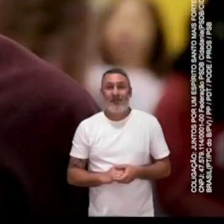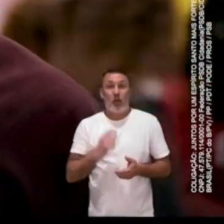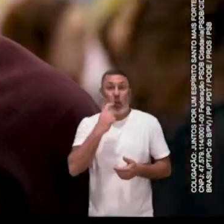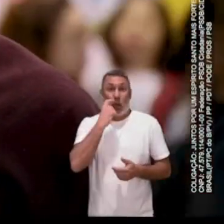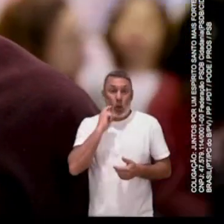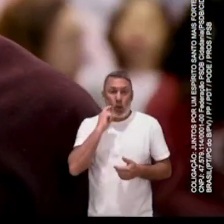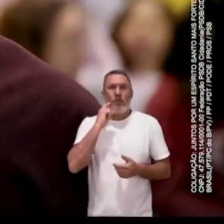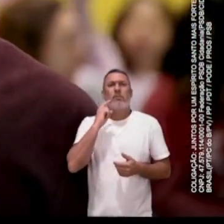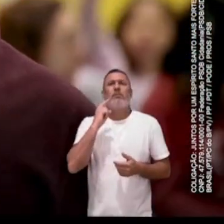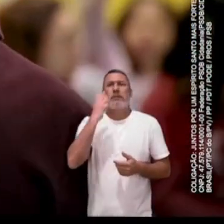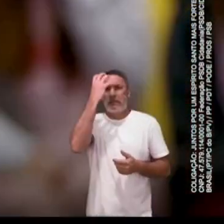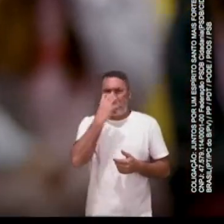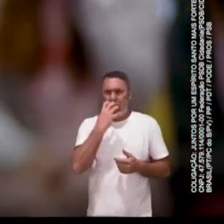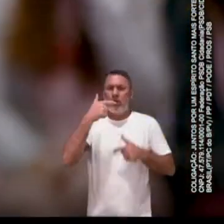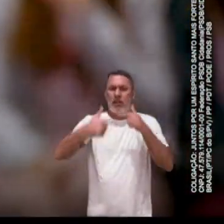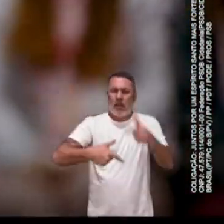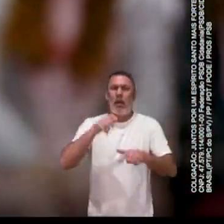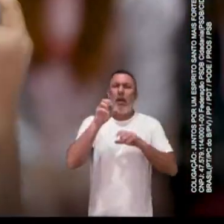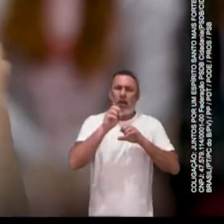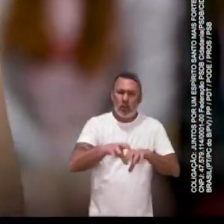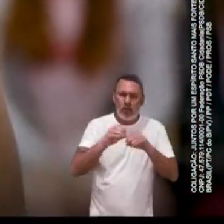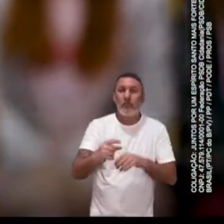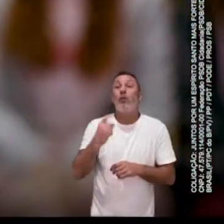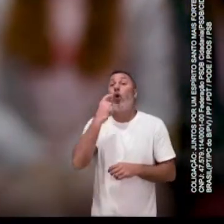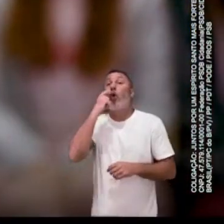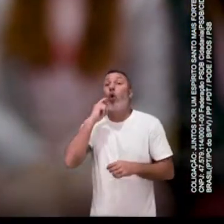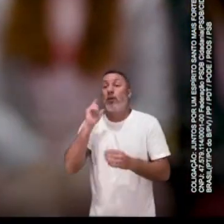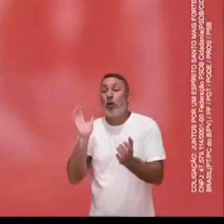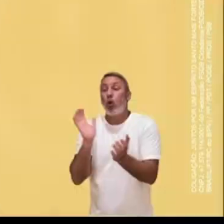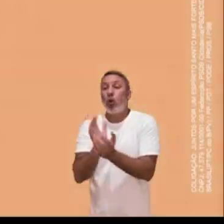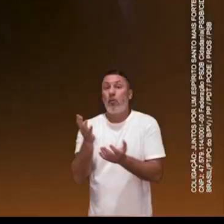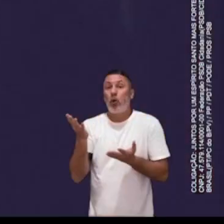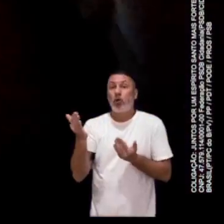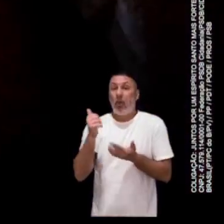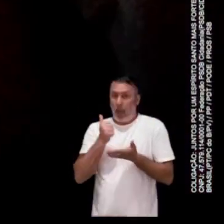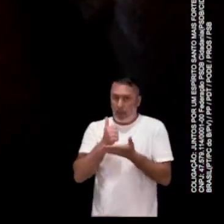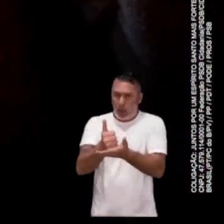A Rose leva a educação a sério. Rose, a juventude está com você.